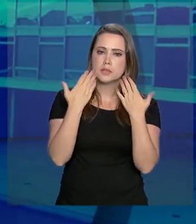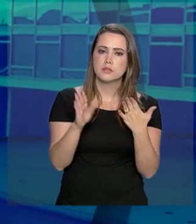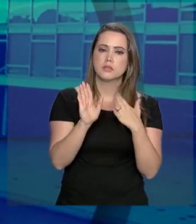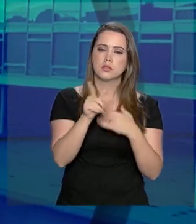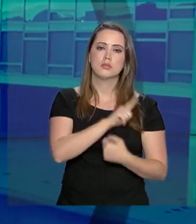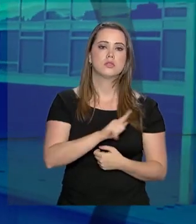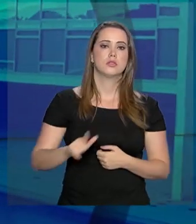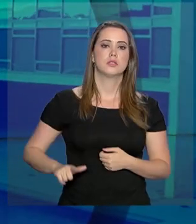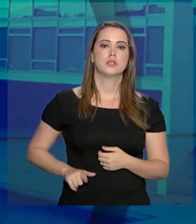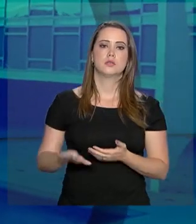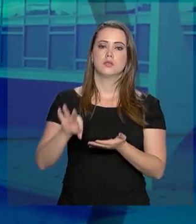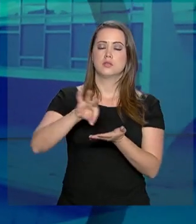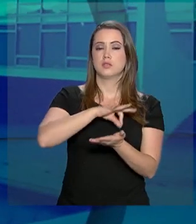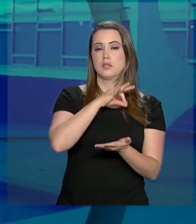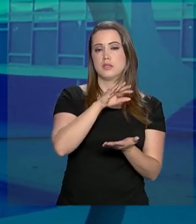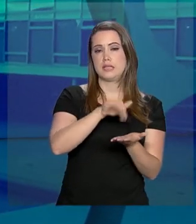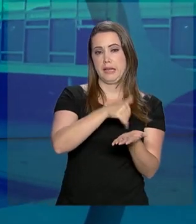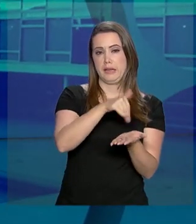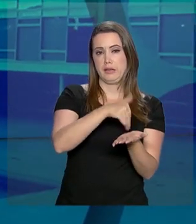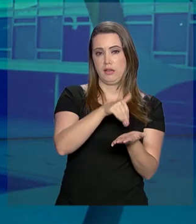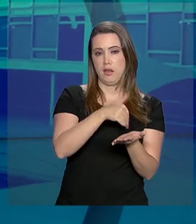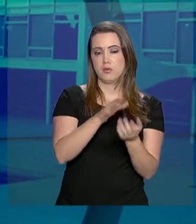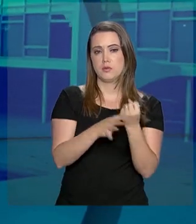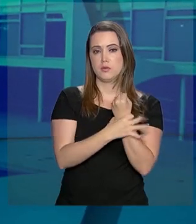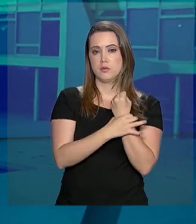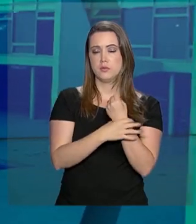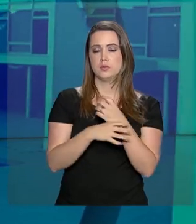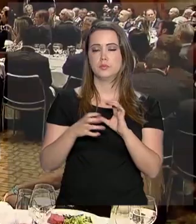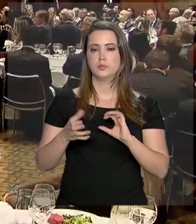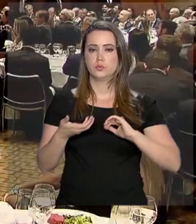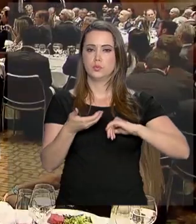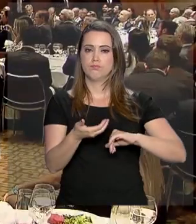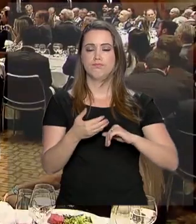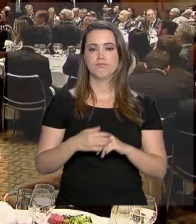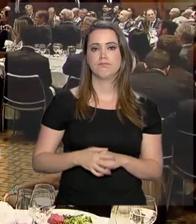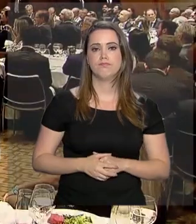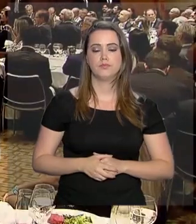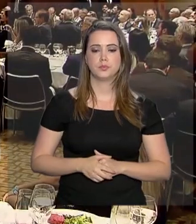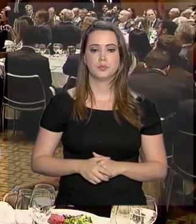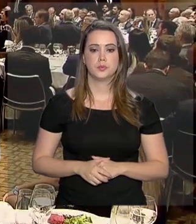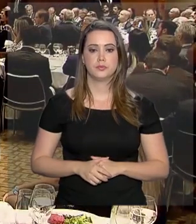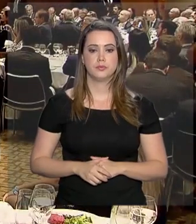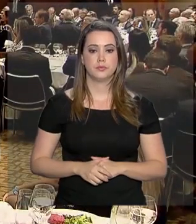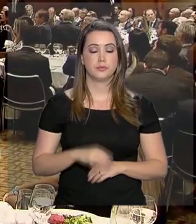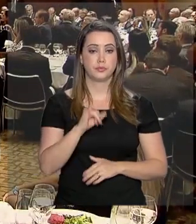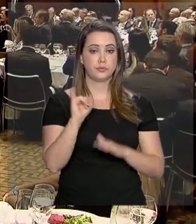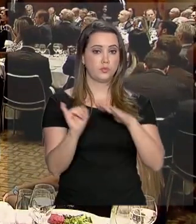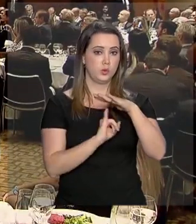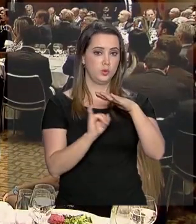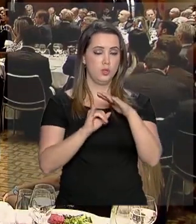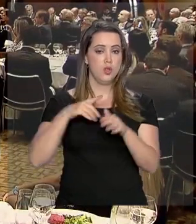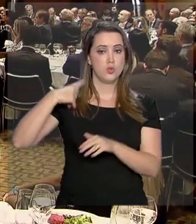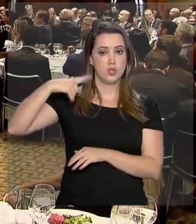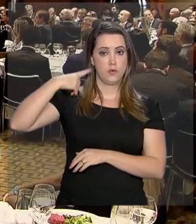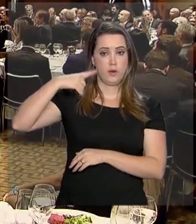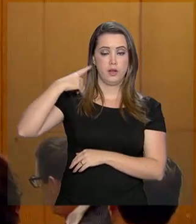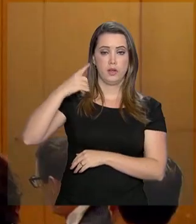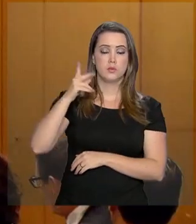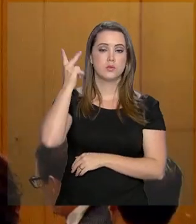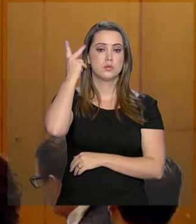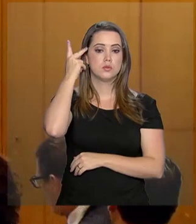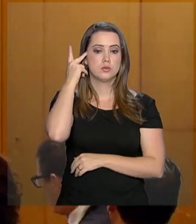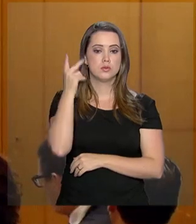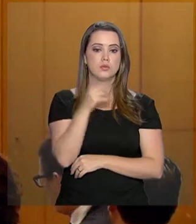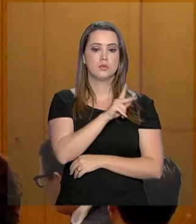governadores, secretários de segurança e parlamentares. No Instituto dos Advogados de São Paulo,